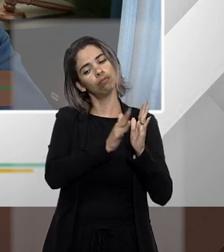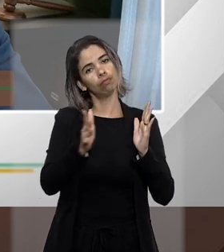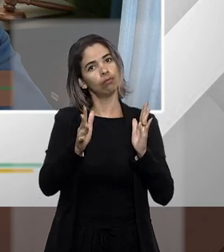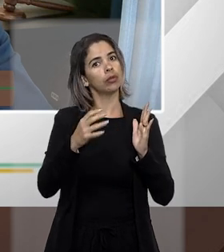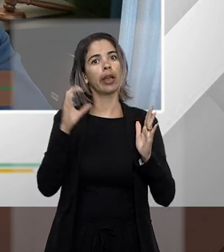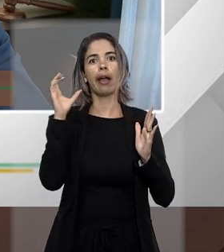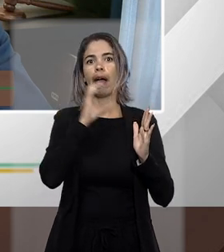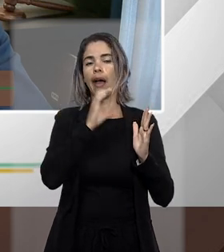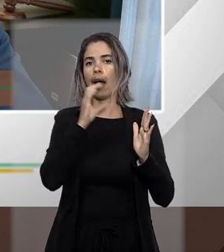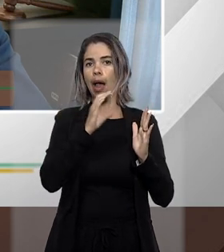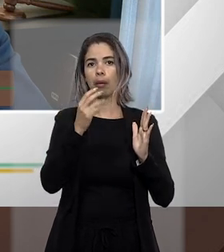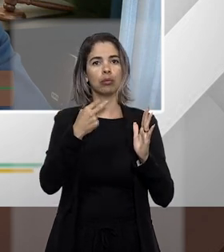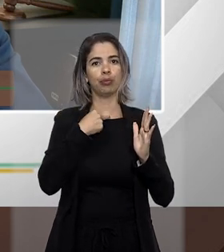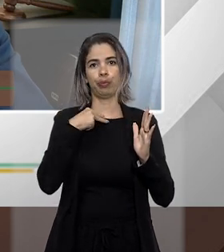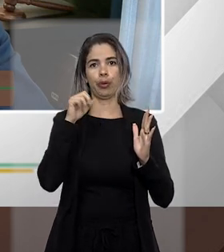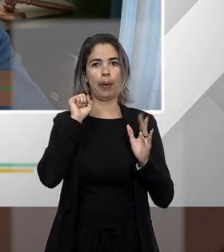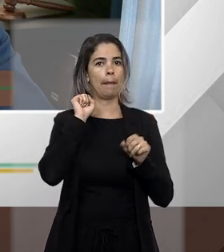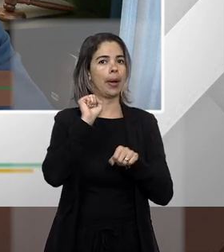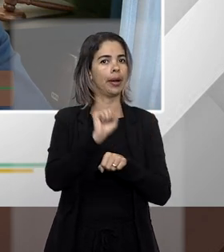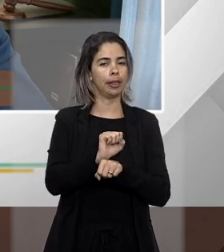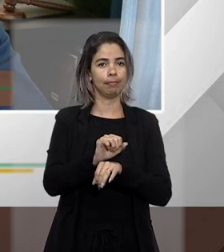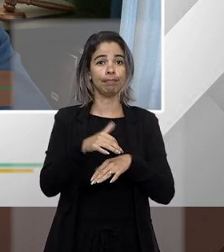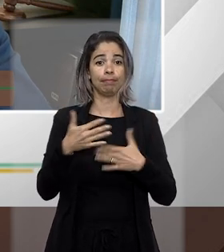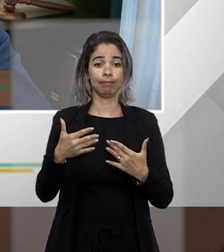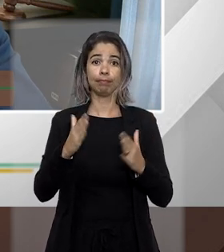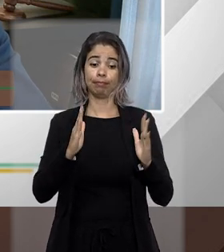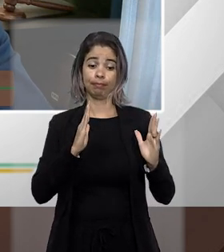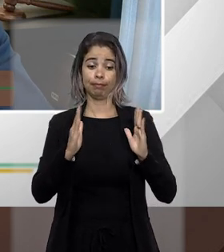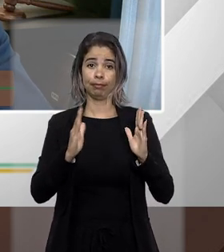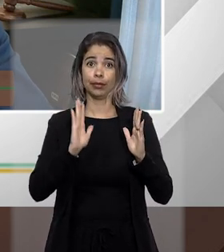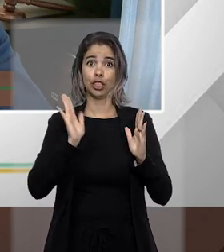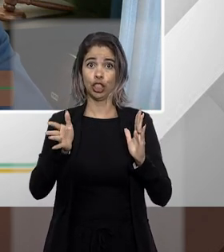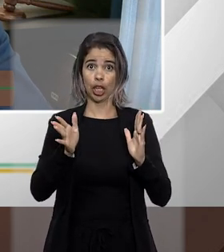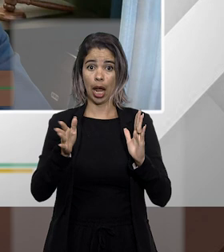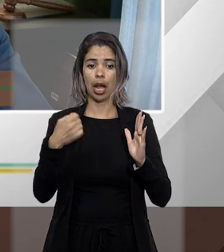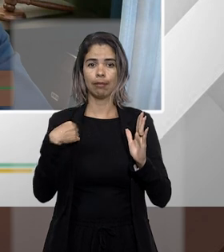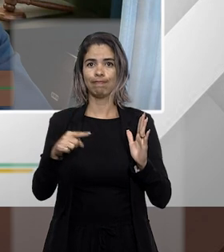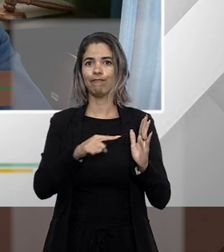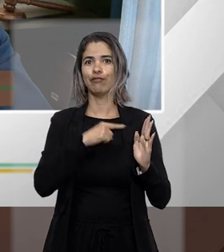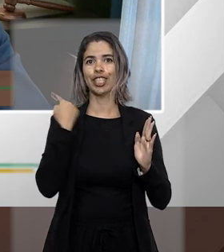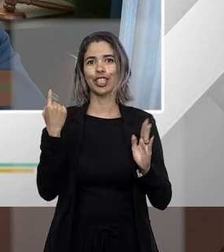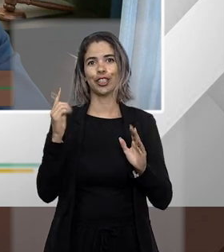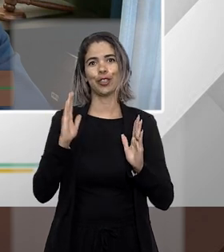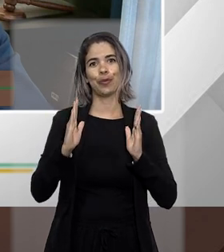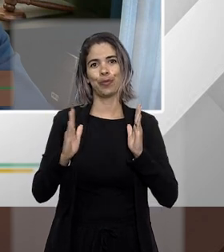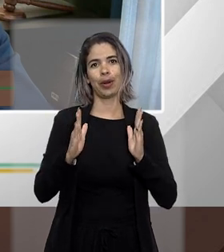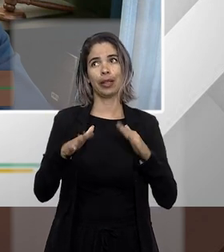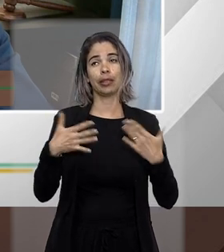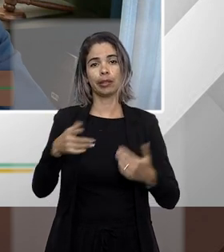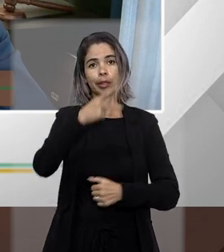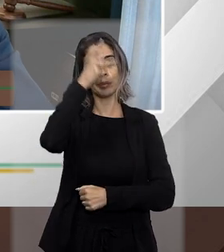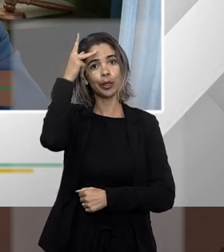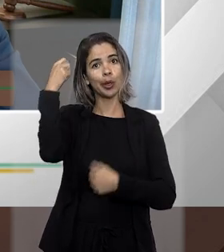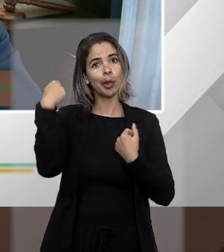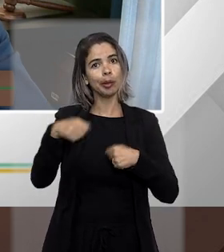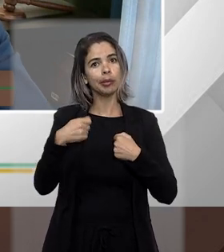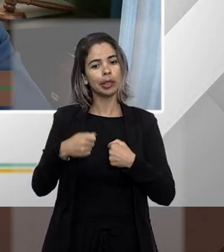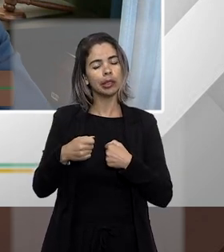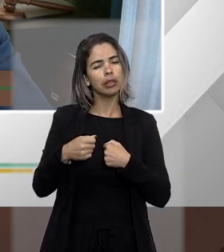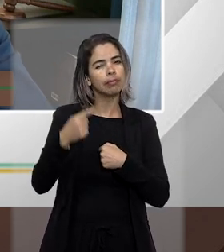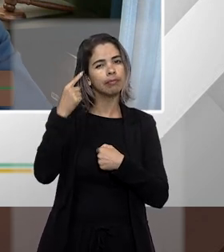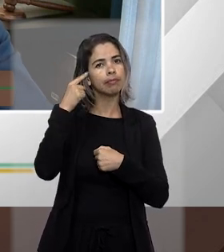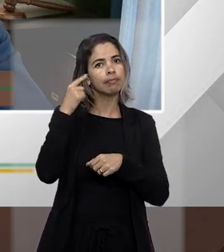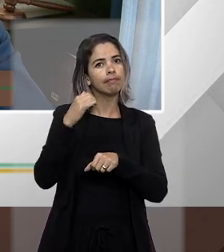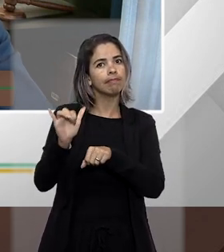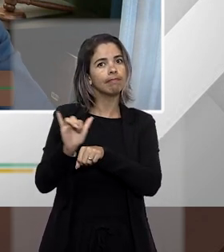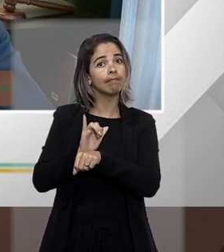esse prazo já foi esgotado então o cidadão vai ter que se valer de outros tipos de ação e acontece